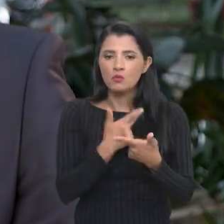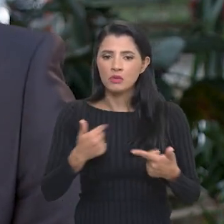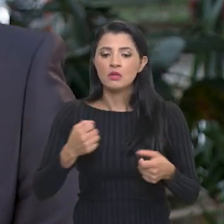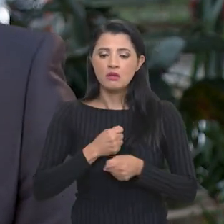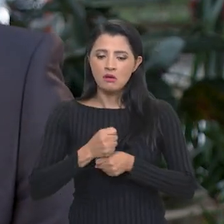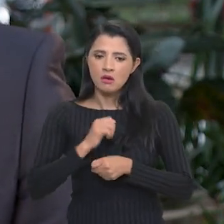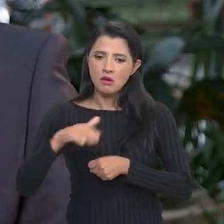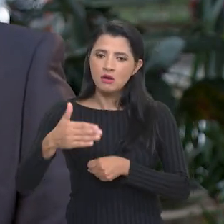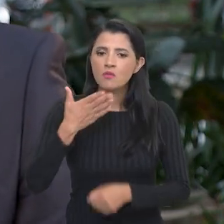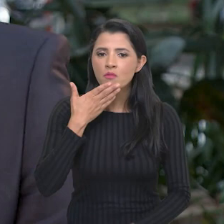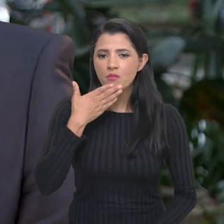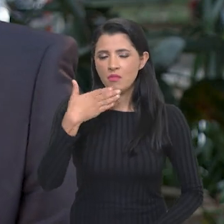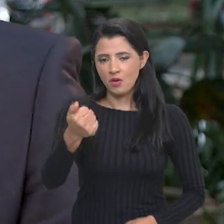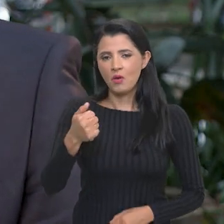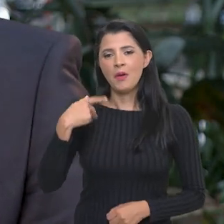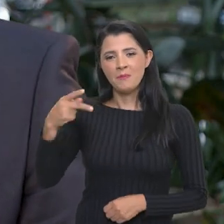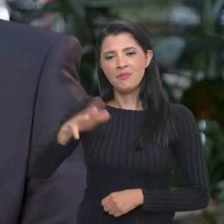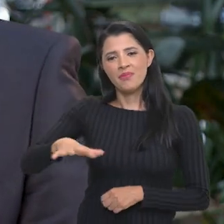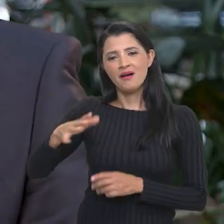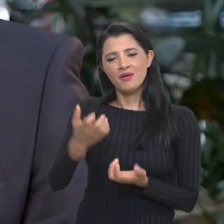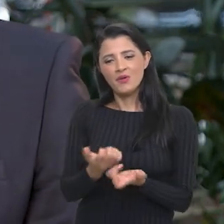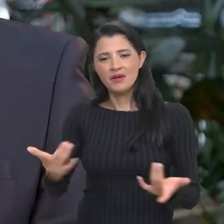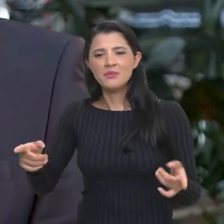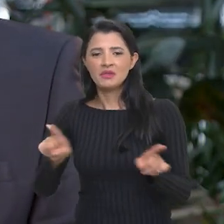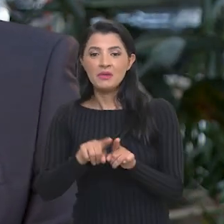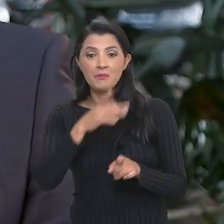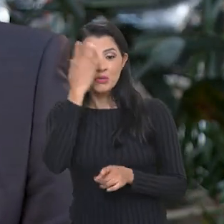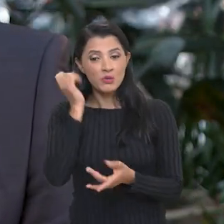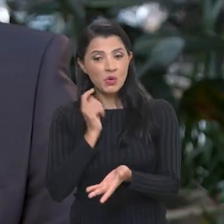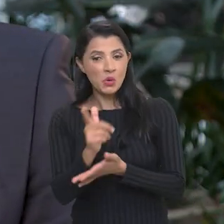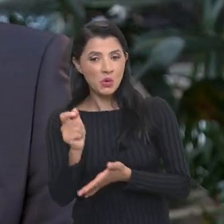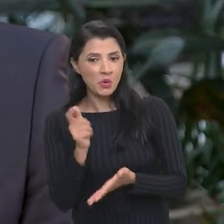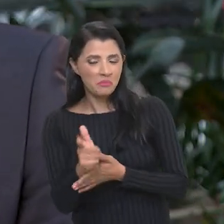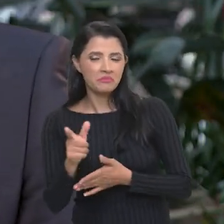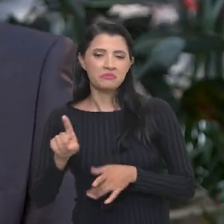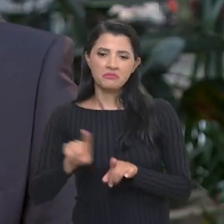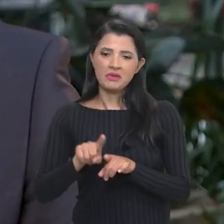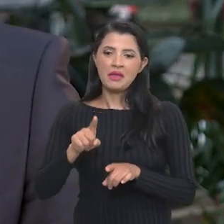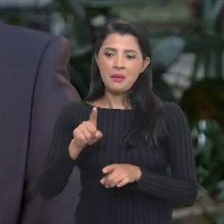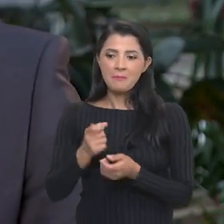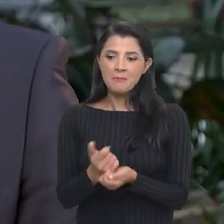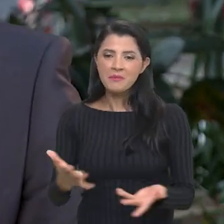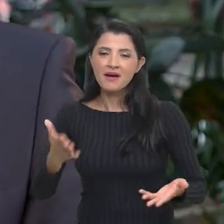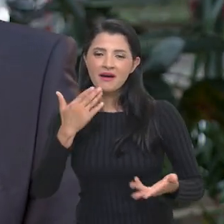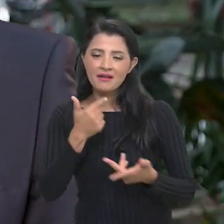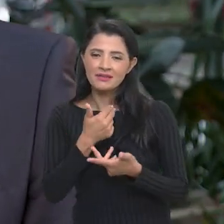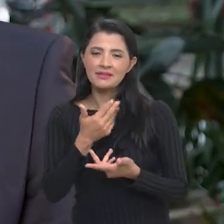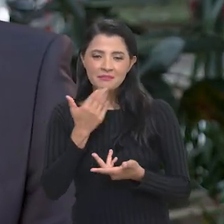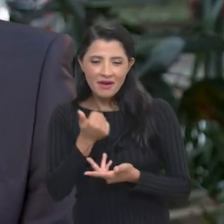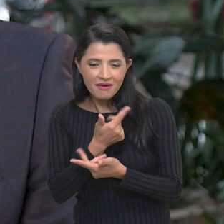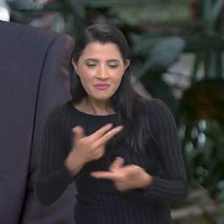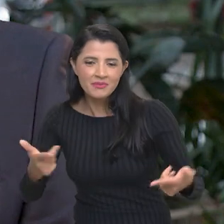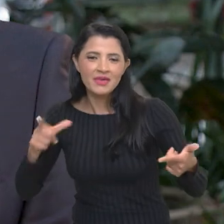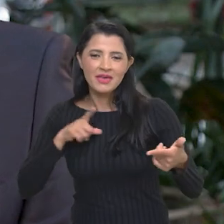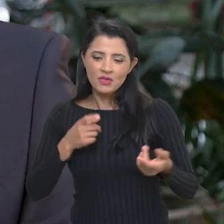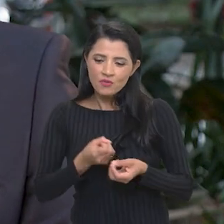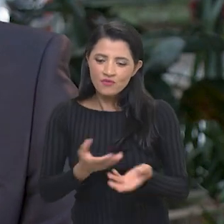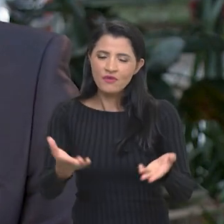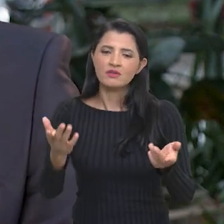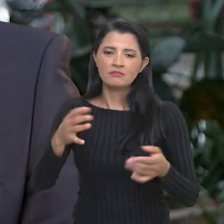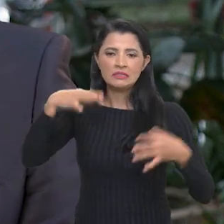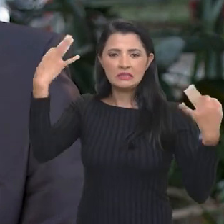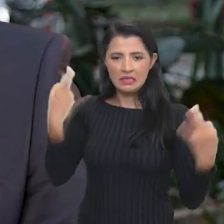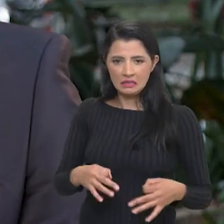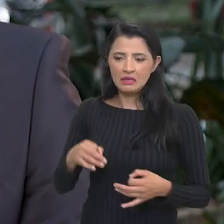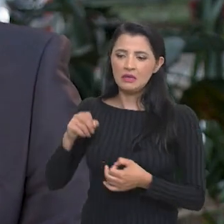nós vamos viver anos muito melhor, para o campo e também para os nossos consumidores, porque mais alimentos, mais oferta, é também a